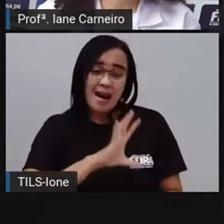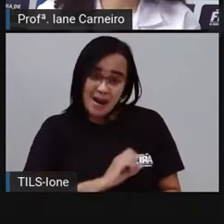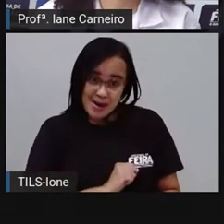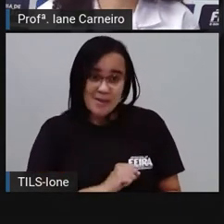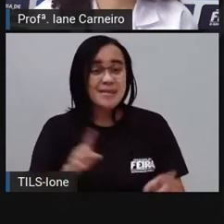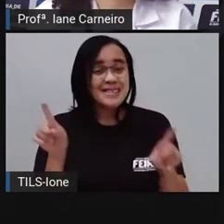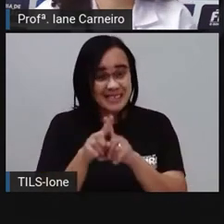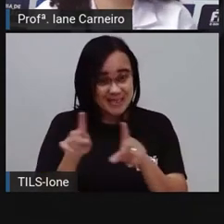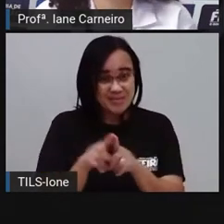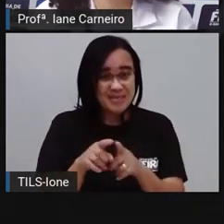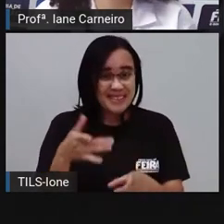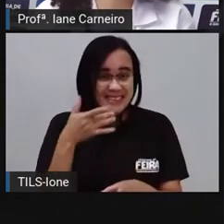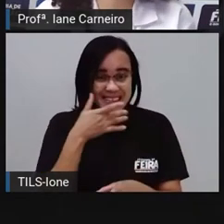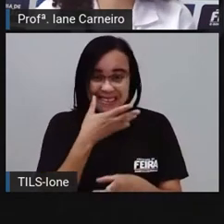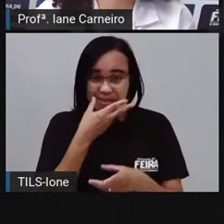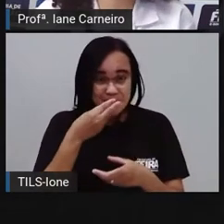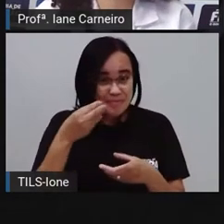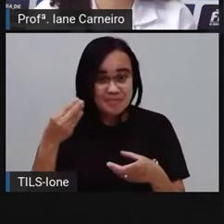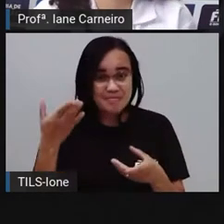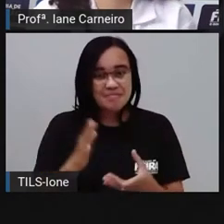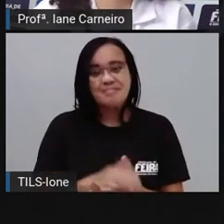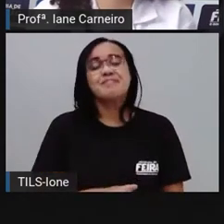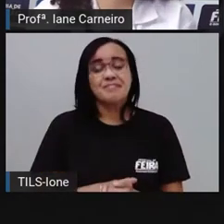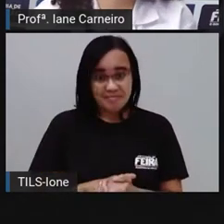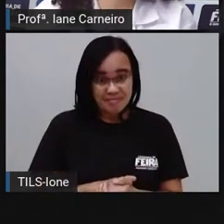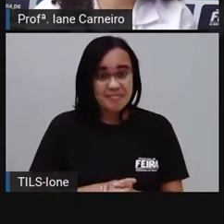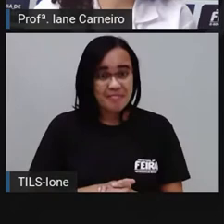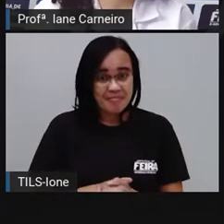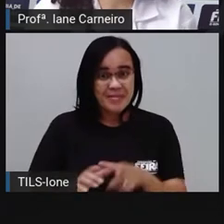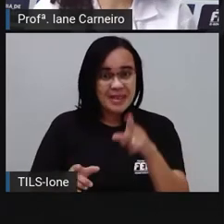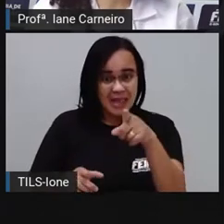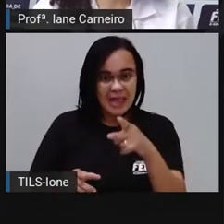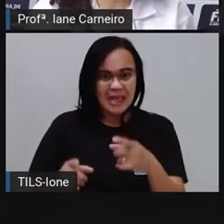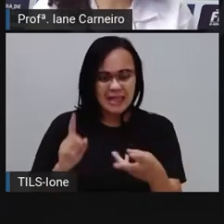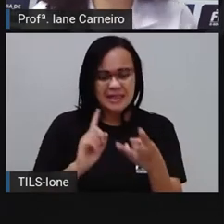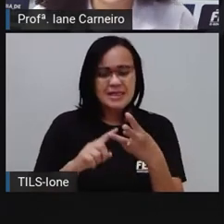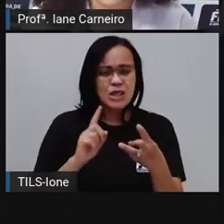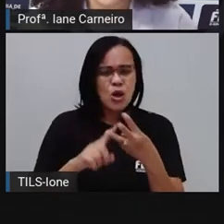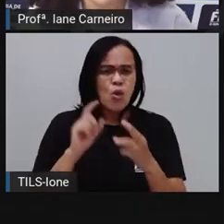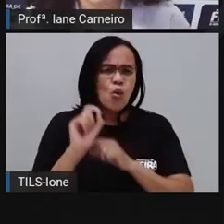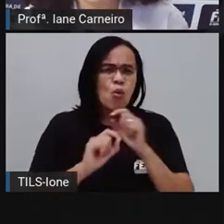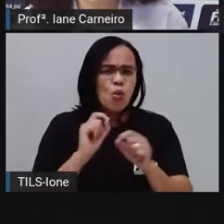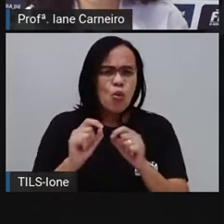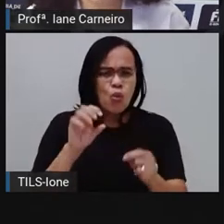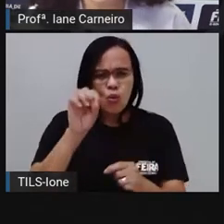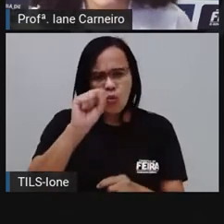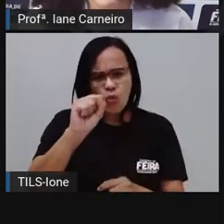deu água na boca agora. E o próximo, sarapatel. Quem aí já comeu sarapatel?